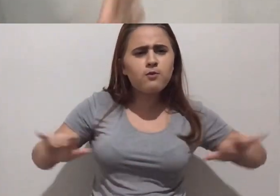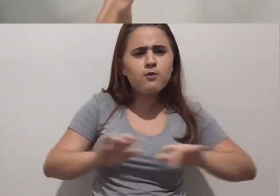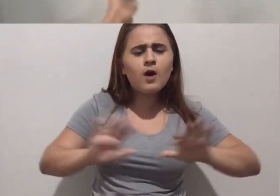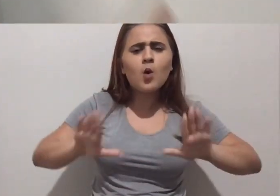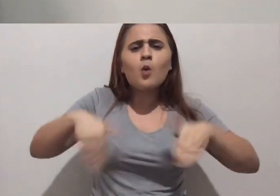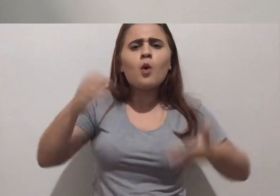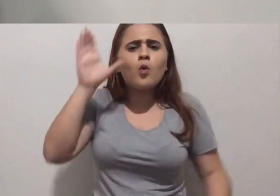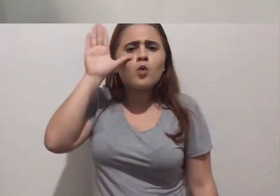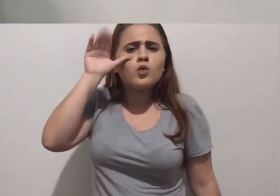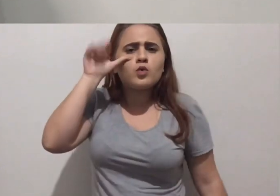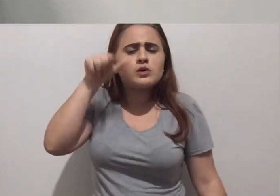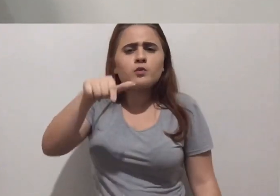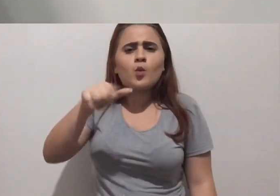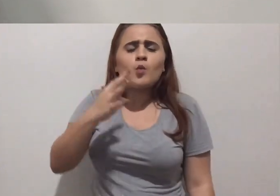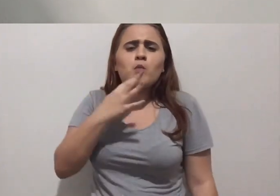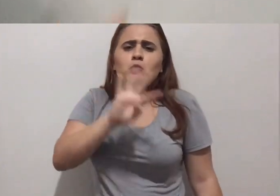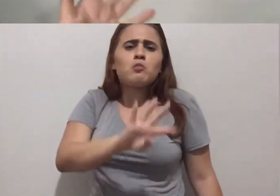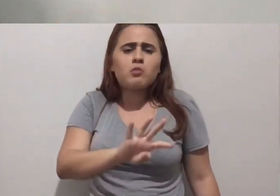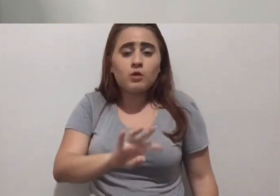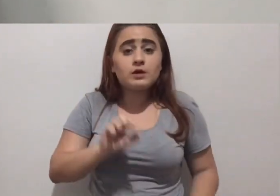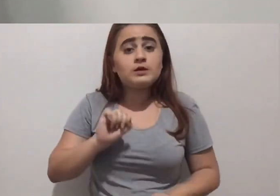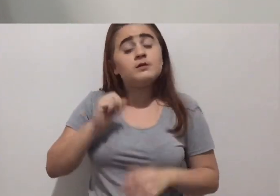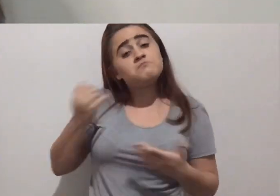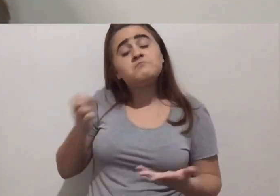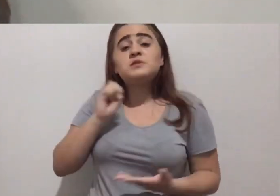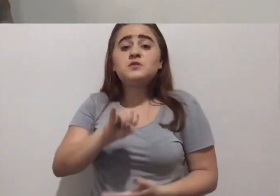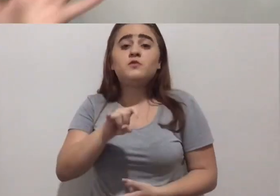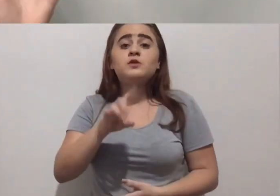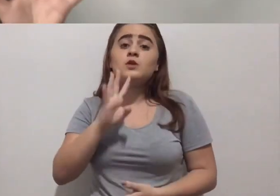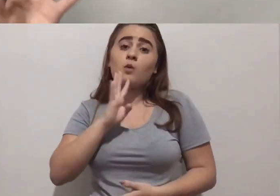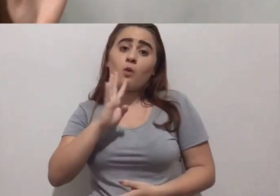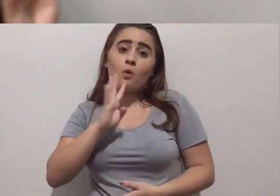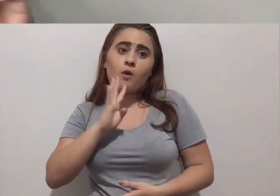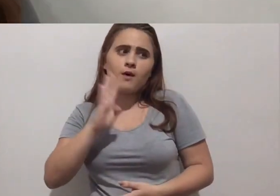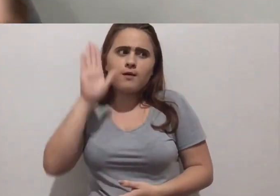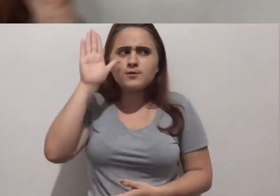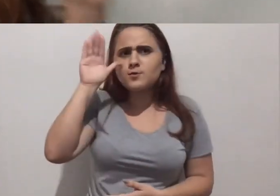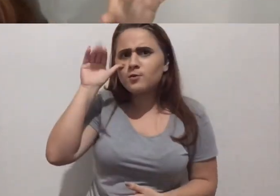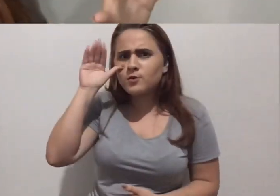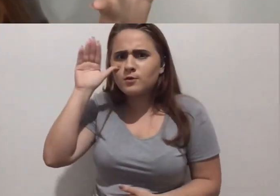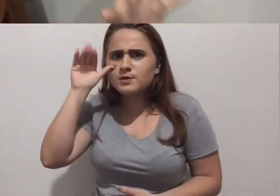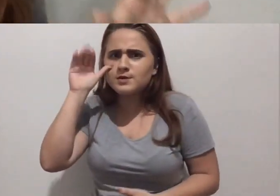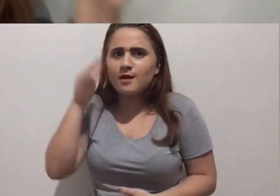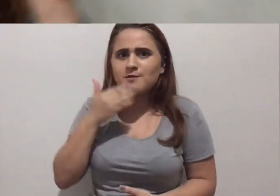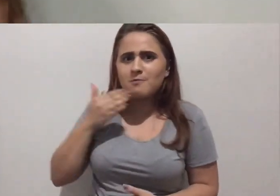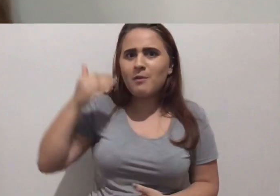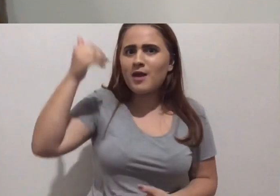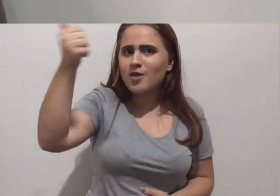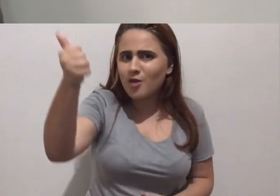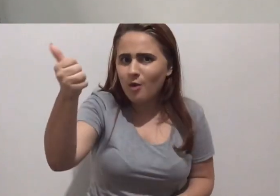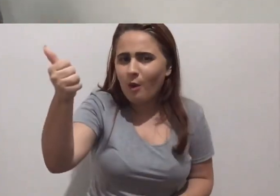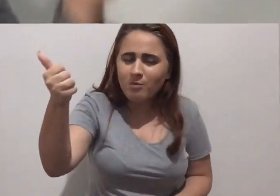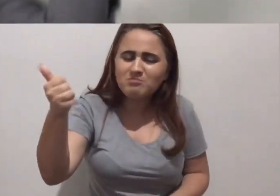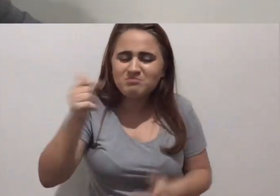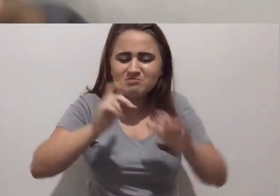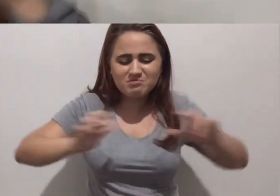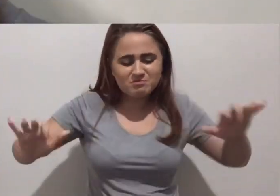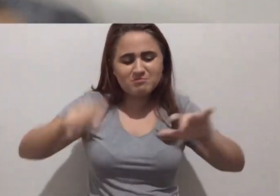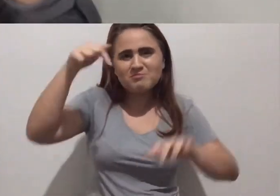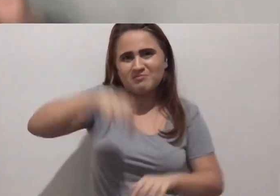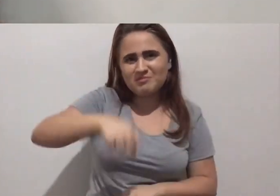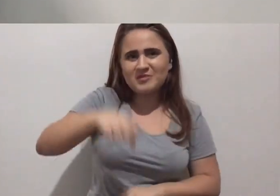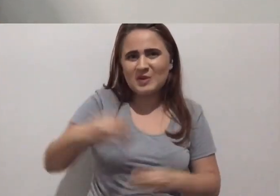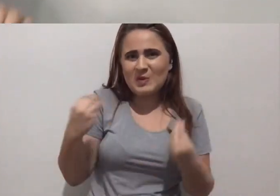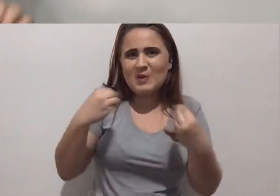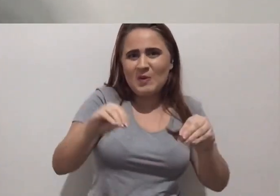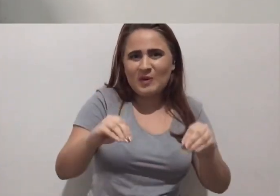contei você não conhecia, tá? E se você conhece alguma curiosidade, assim, bombástica, que eu não citei aqui, coloca